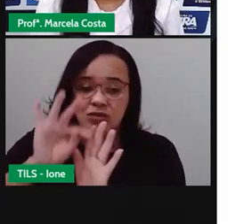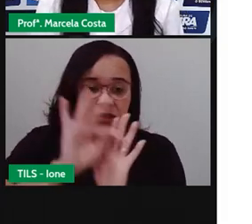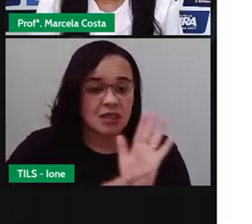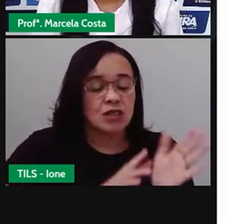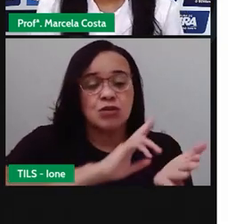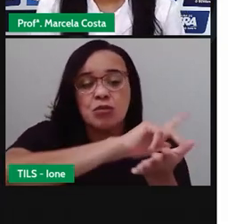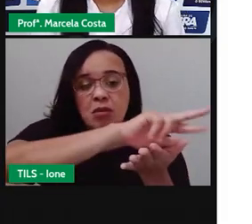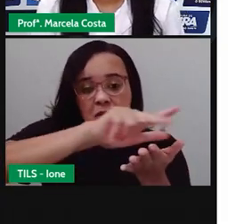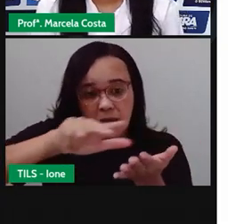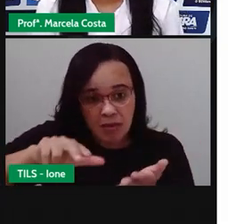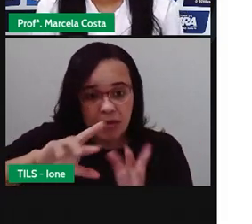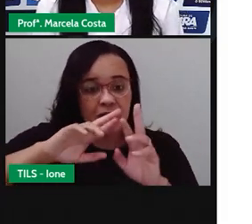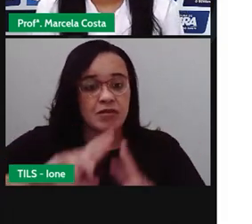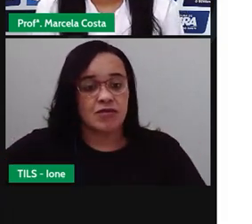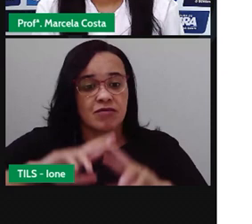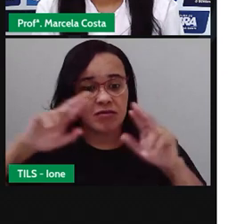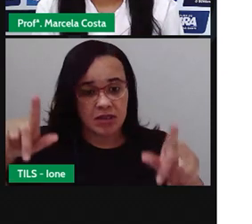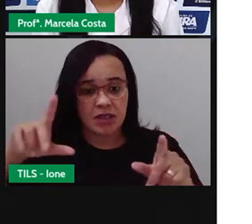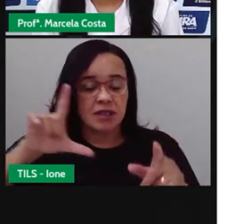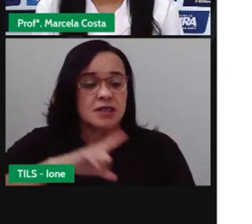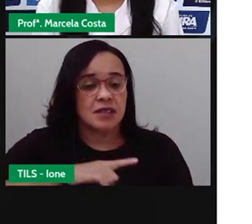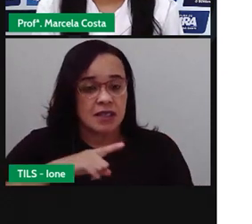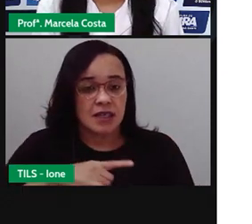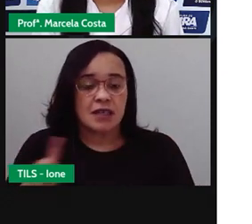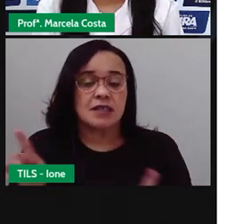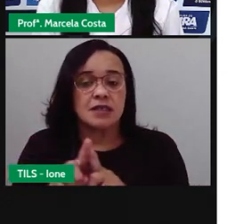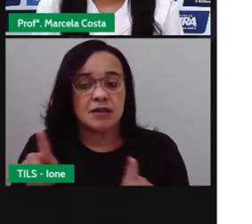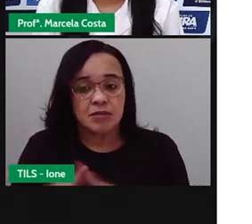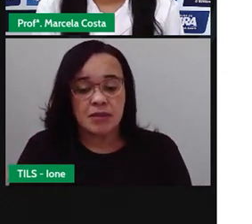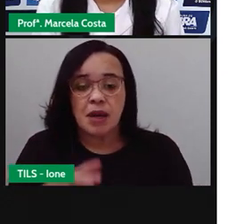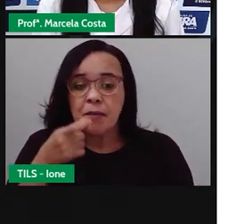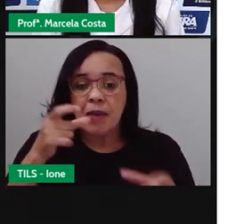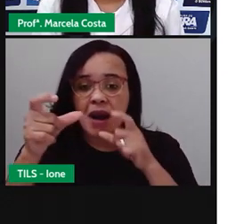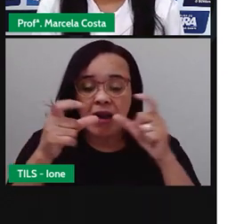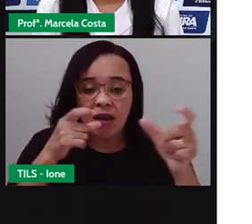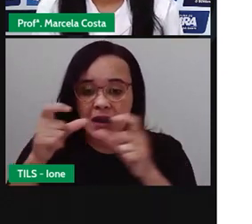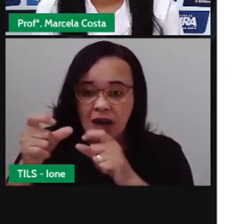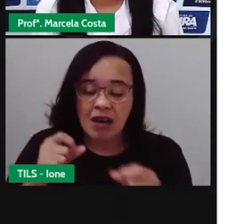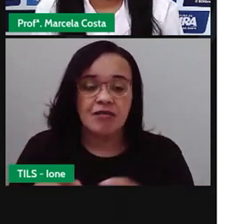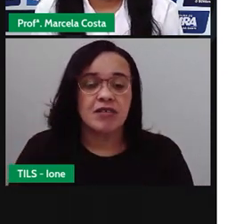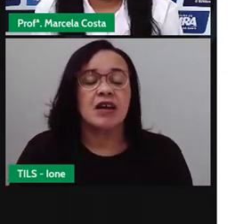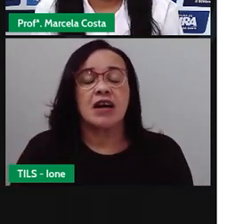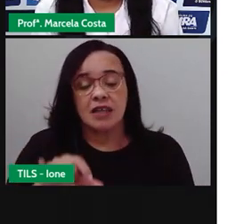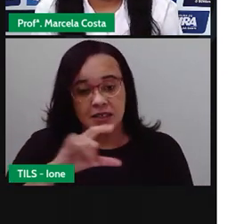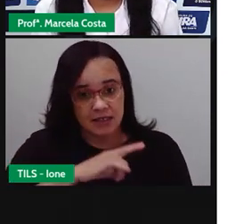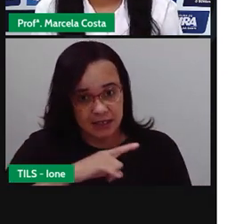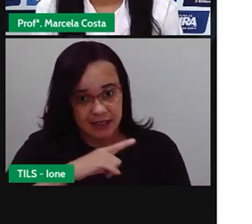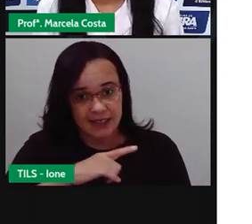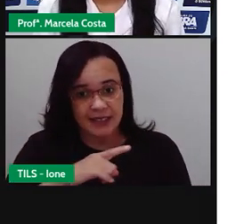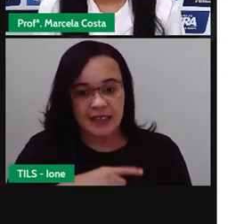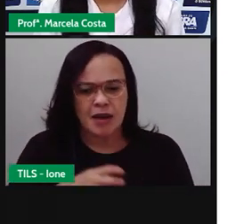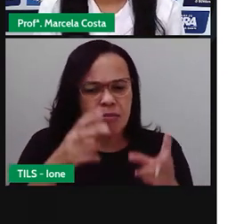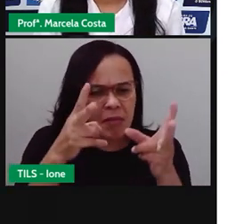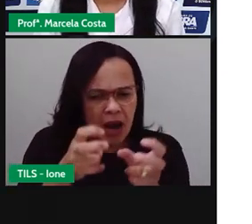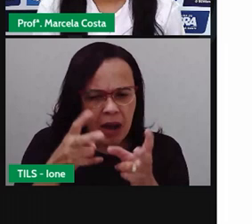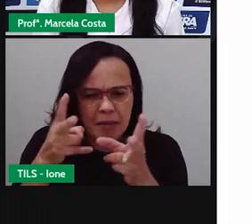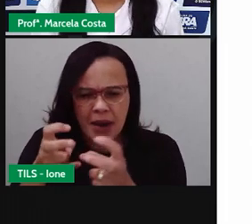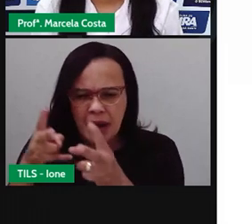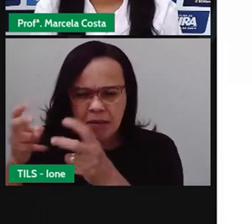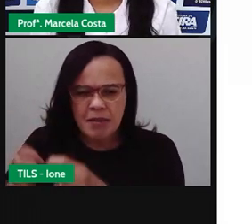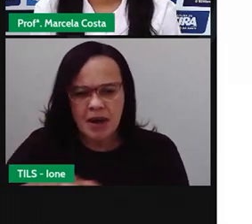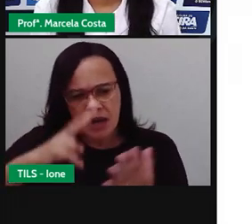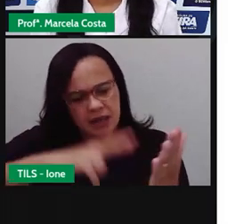segmentar oramente palavras e fílabas, reconhecer a estrutura de um cordel. E também